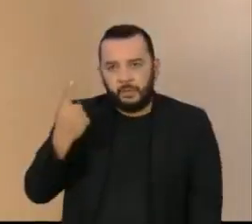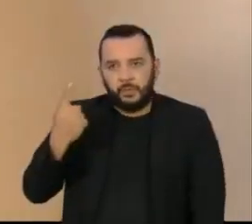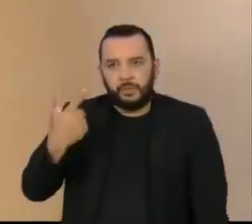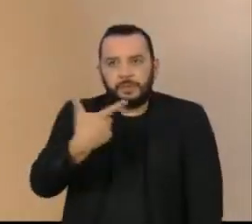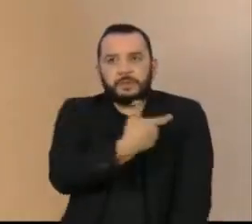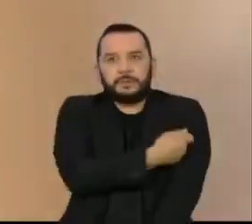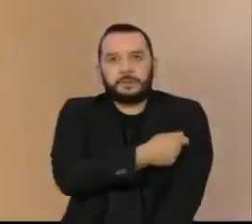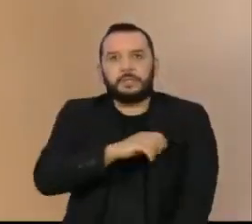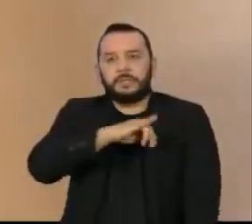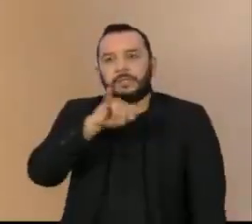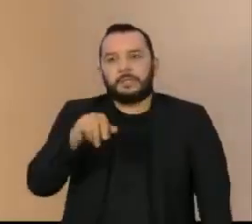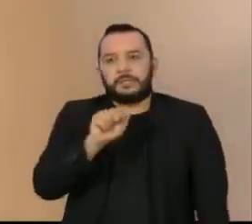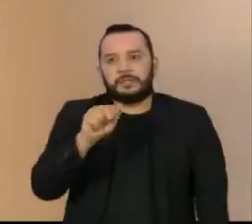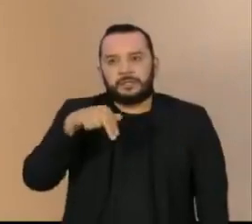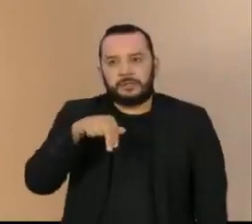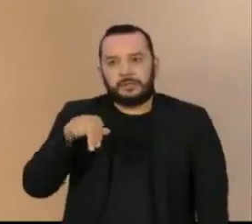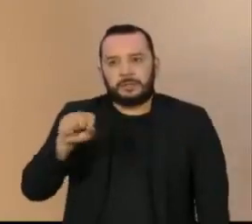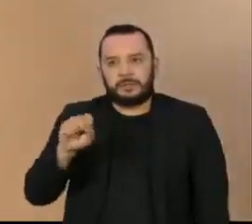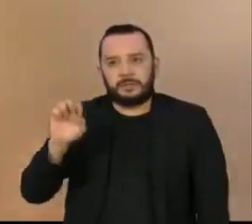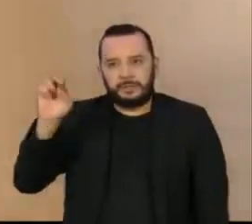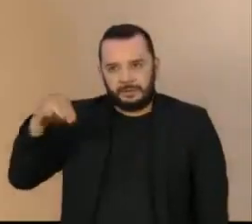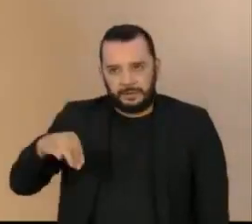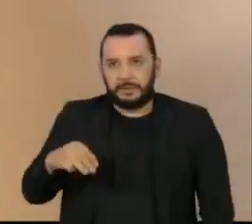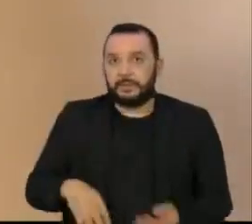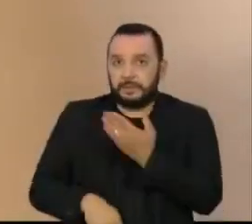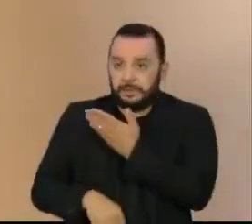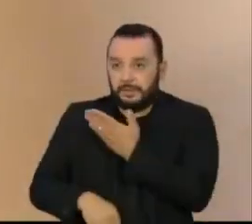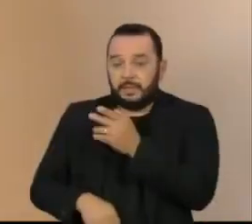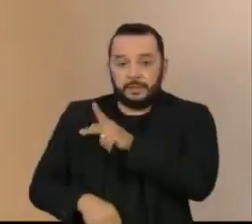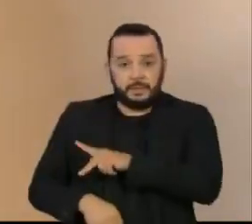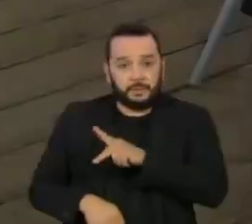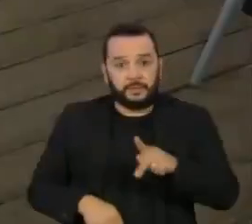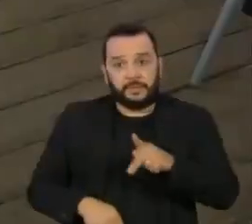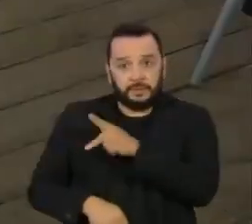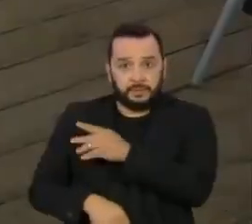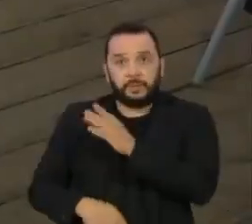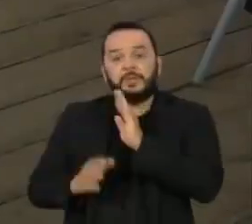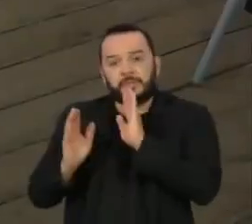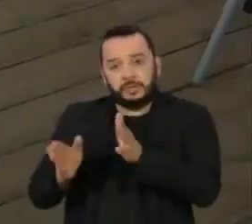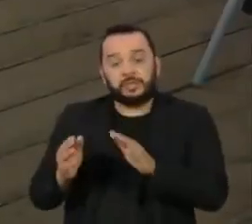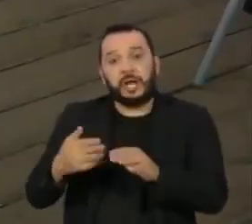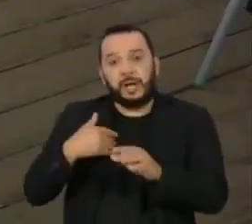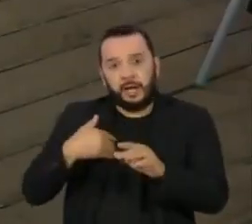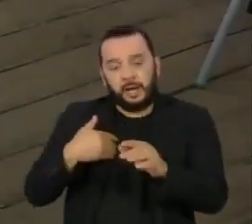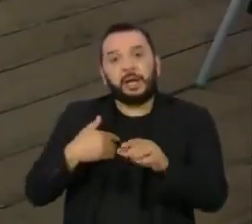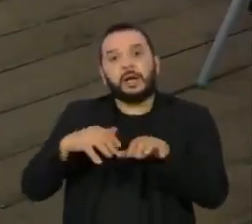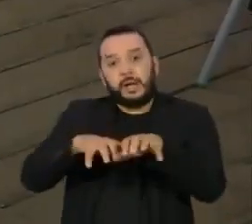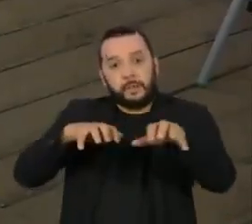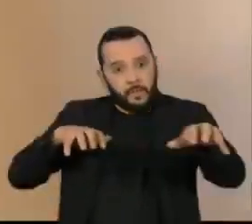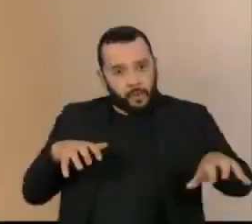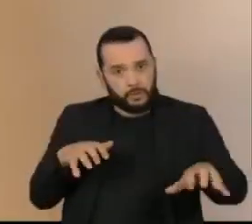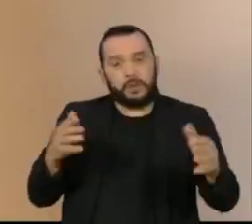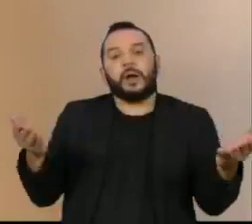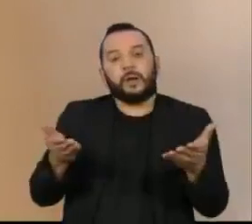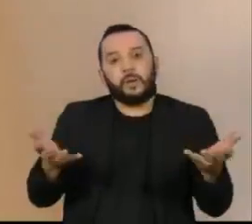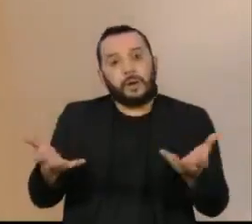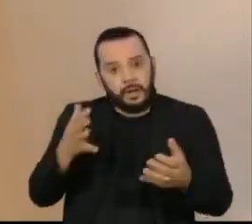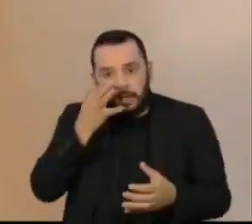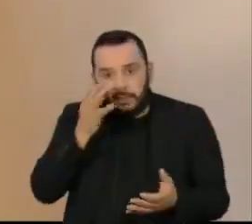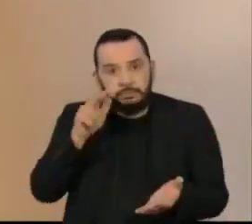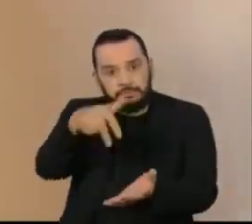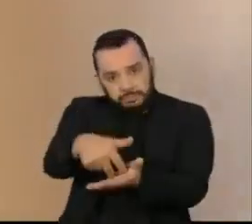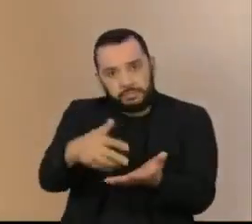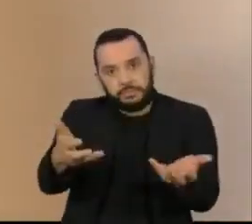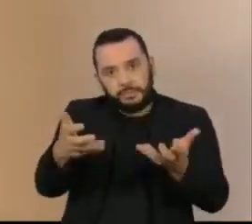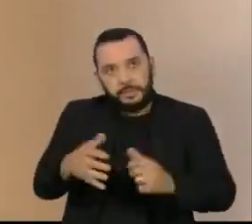Depois de mais de um ano e meio dando aula através de telas, este professor defende a importância da reaproximação. Mostrar para o estudante